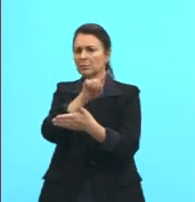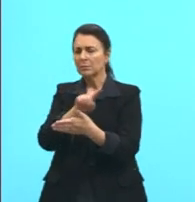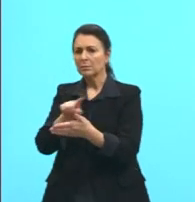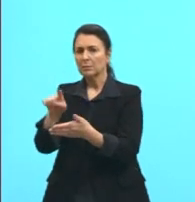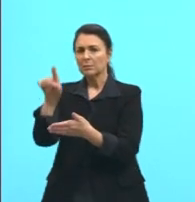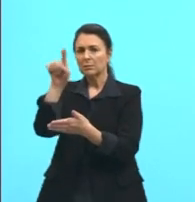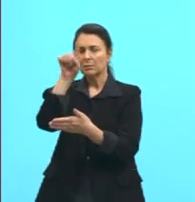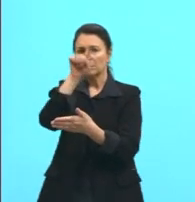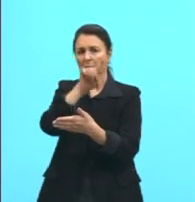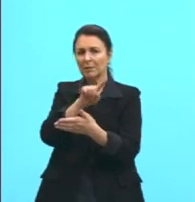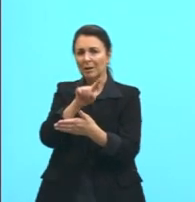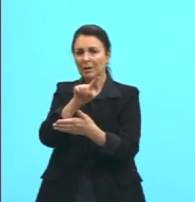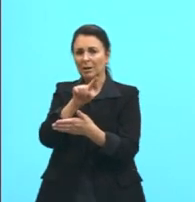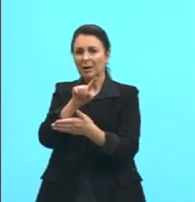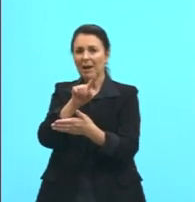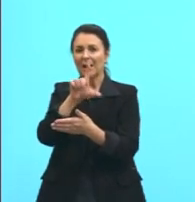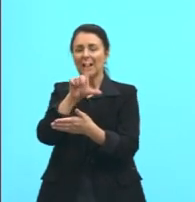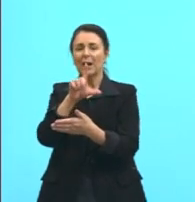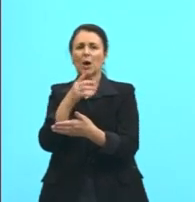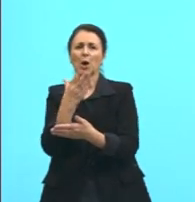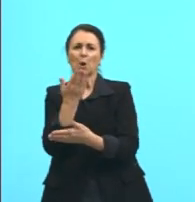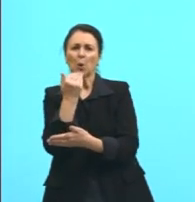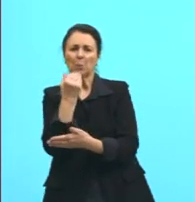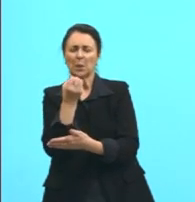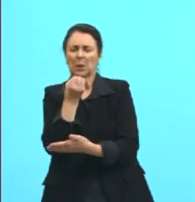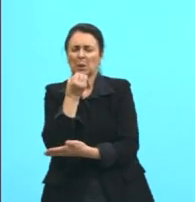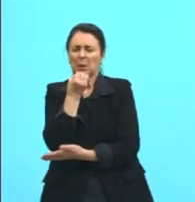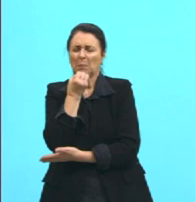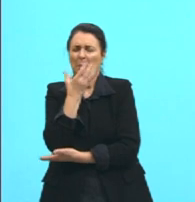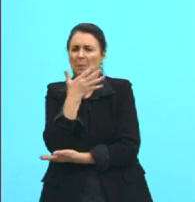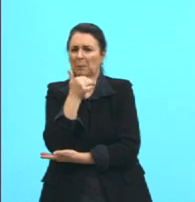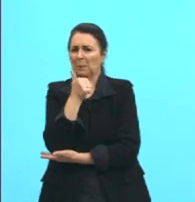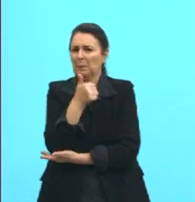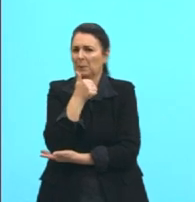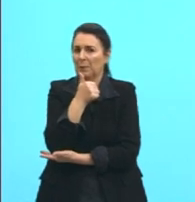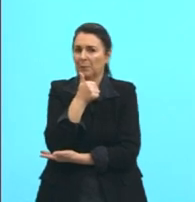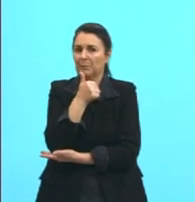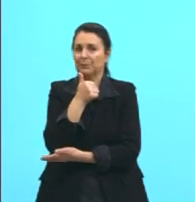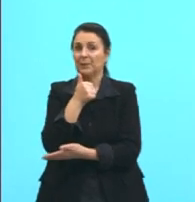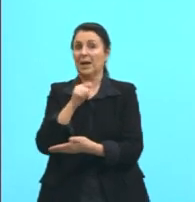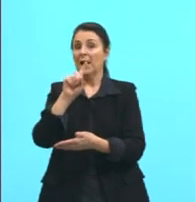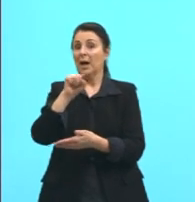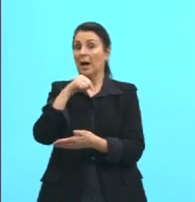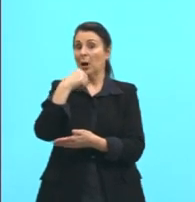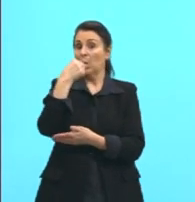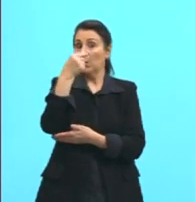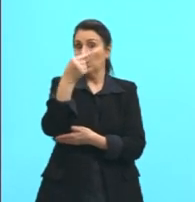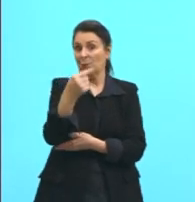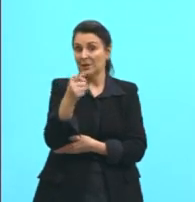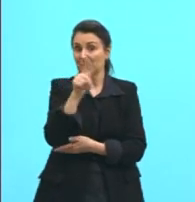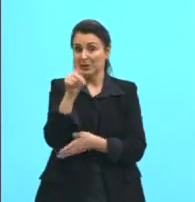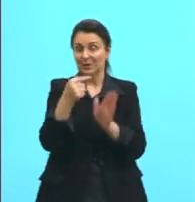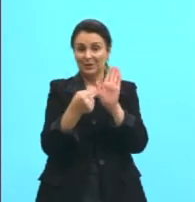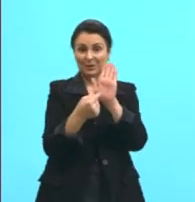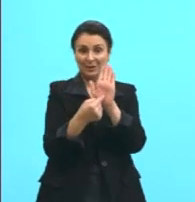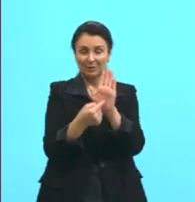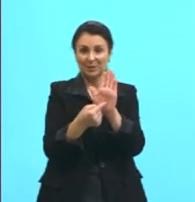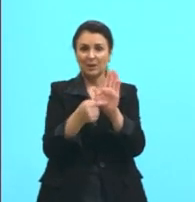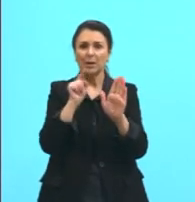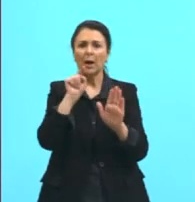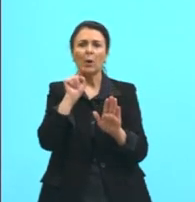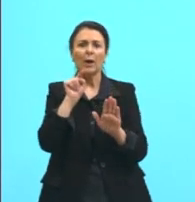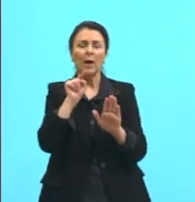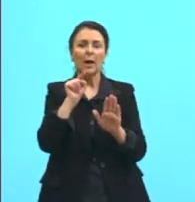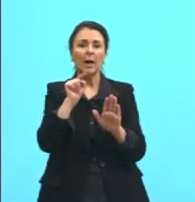tem comida muito boa, tá? Essa daqui no meio, esse balãozinho, a gente chama de